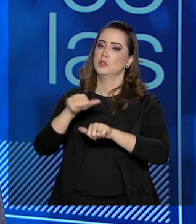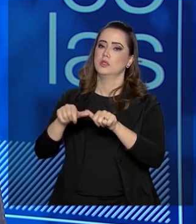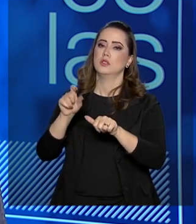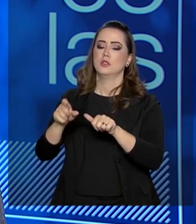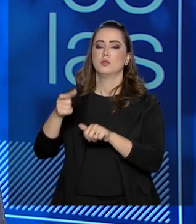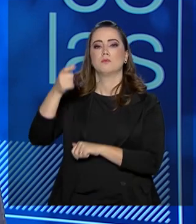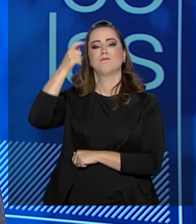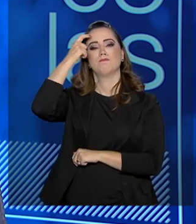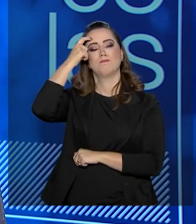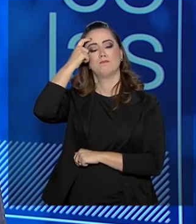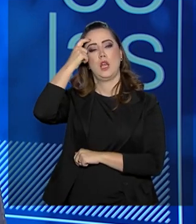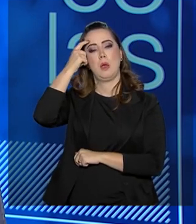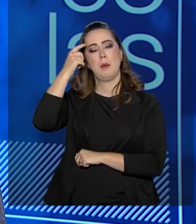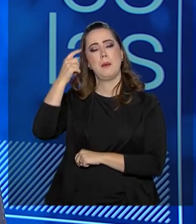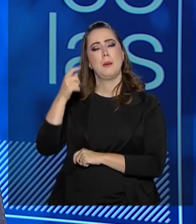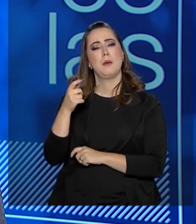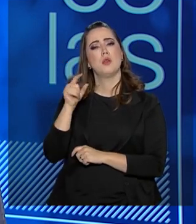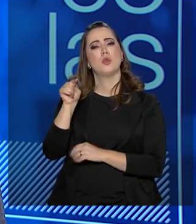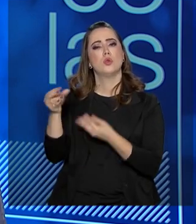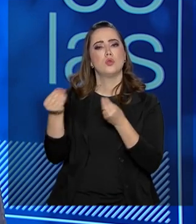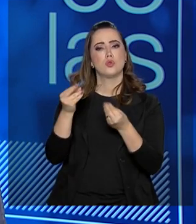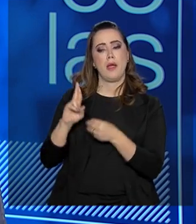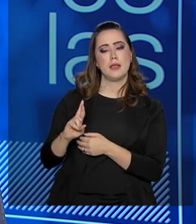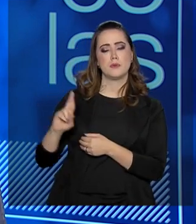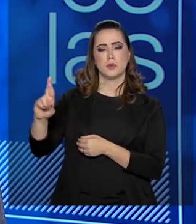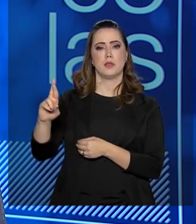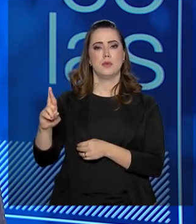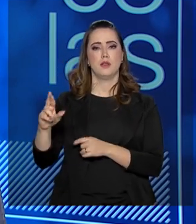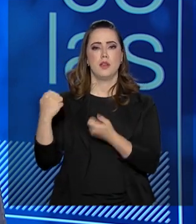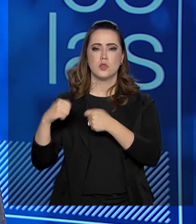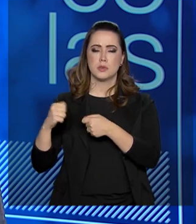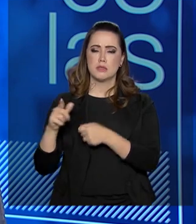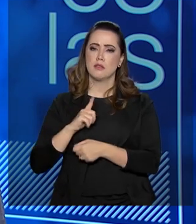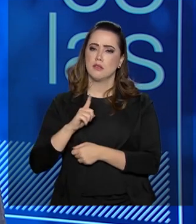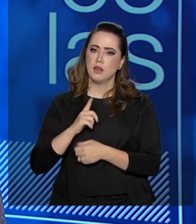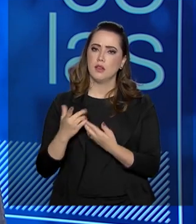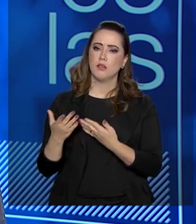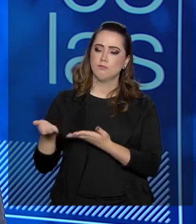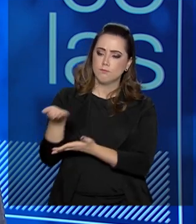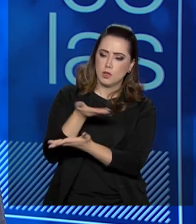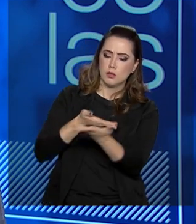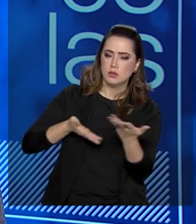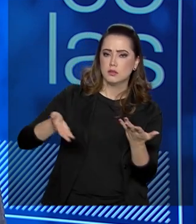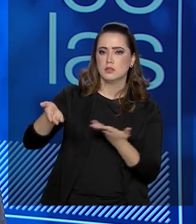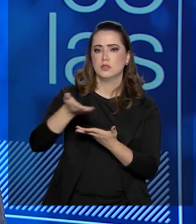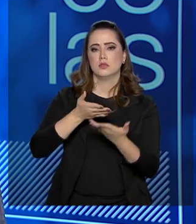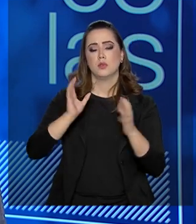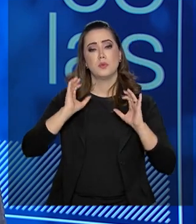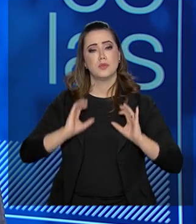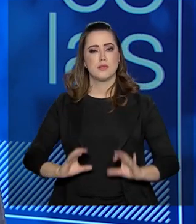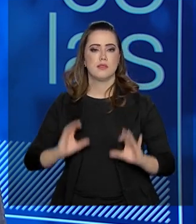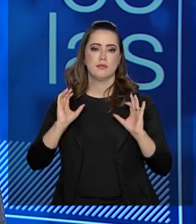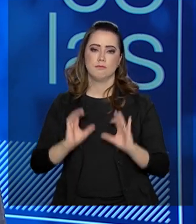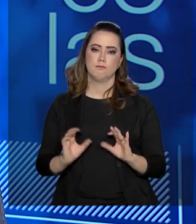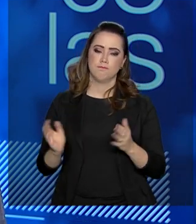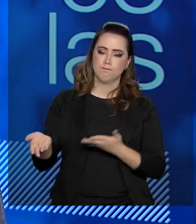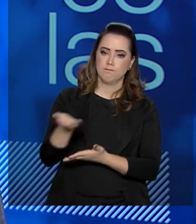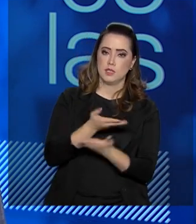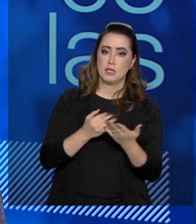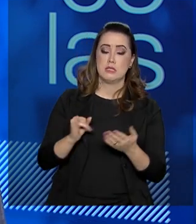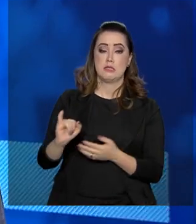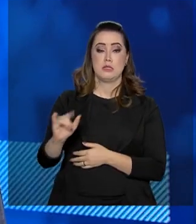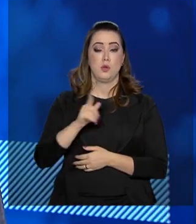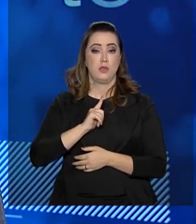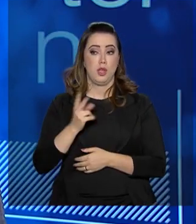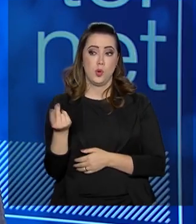mentalidade, na corresponsabilidade, no compartilhamento de cidadania. Então, se eu